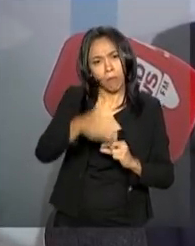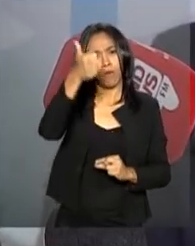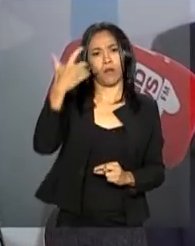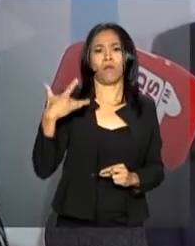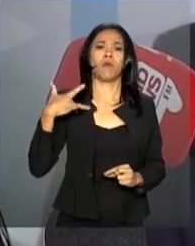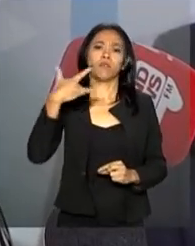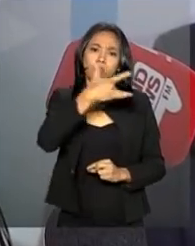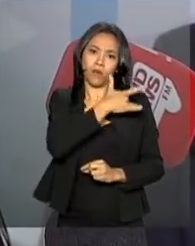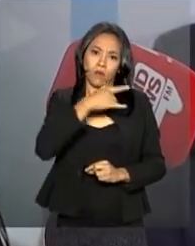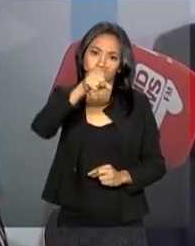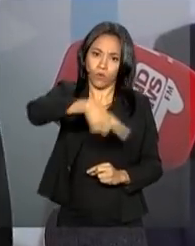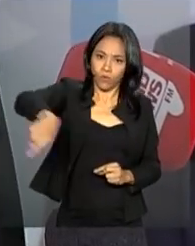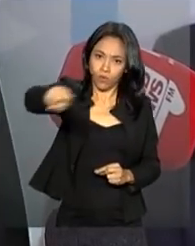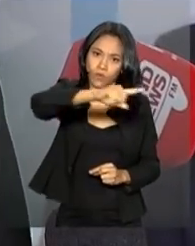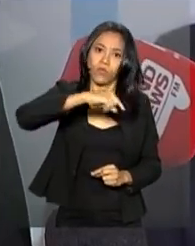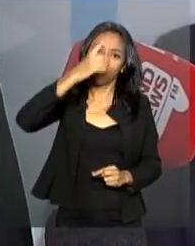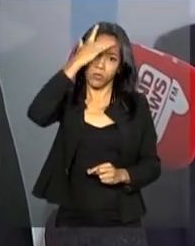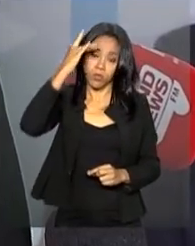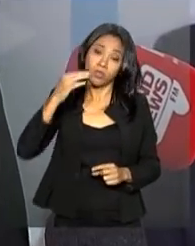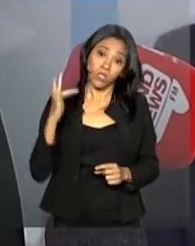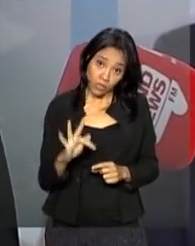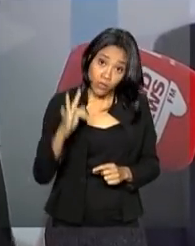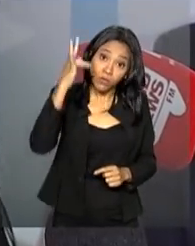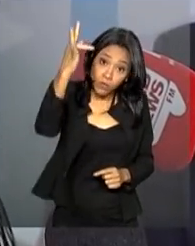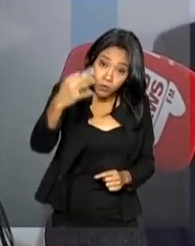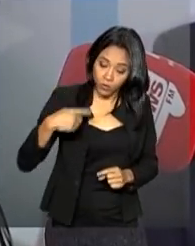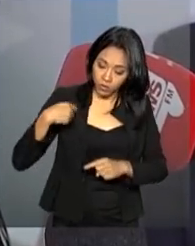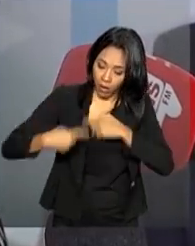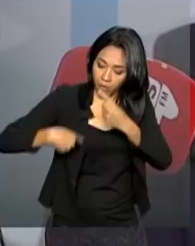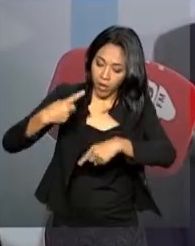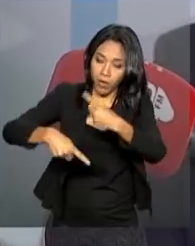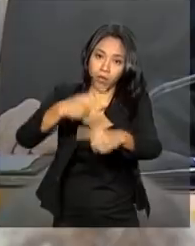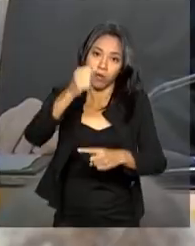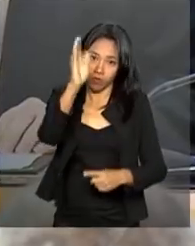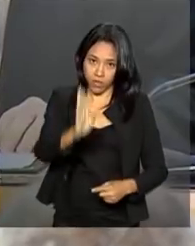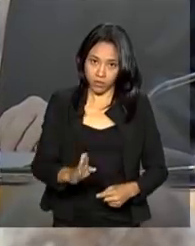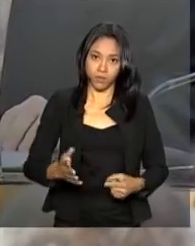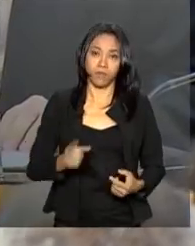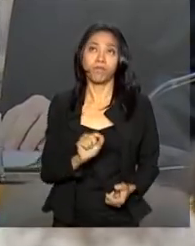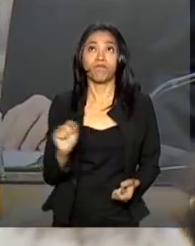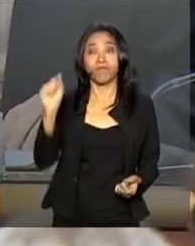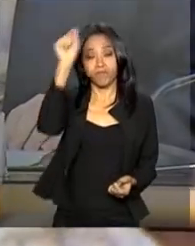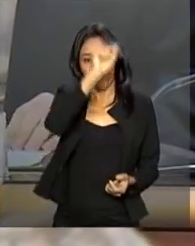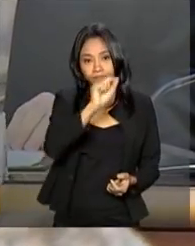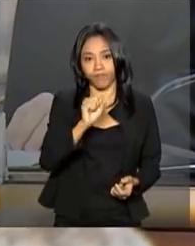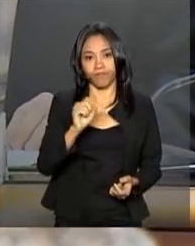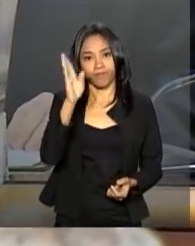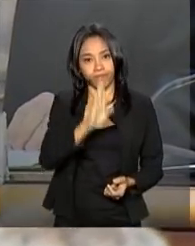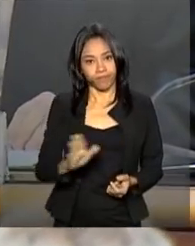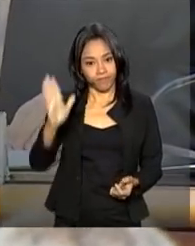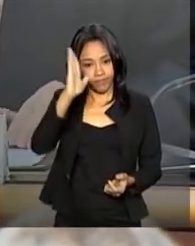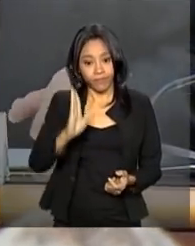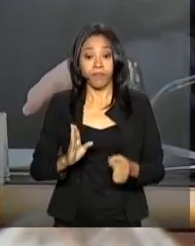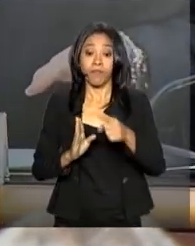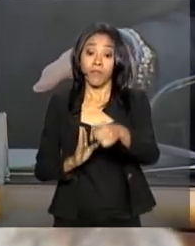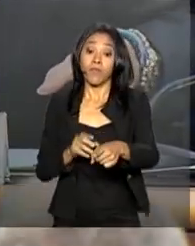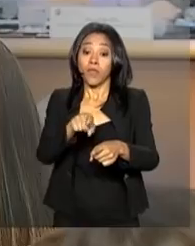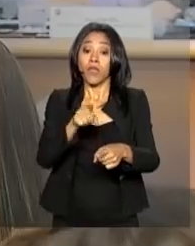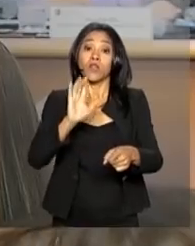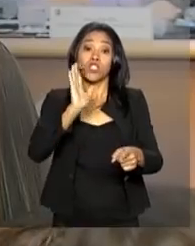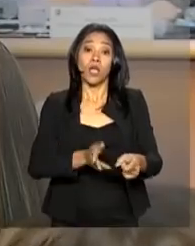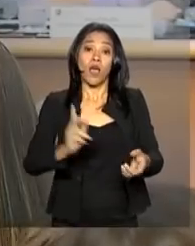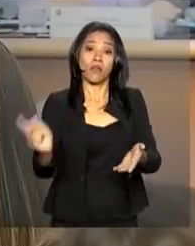da saúde dessa geração e das próximas gerações no Brasil inteiro. O acordo assinado entre o Ministério da Saúde e